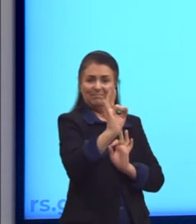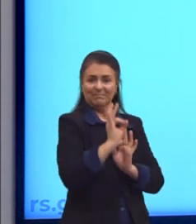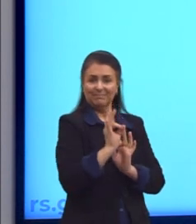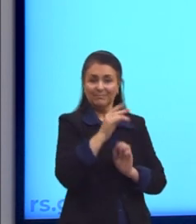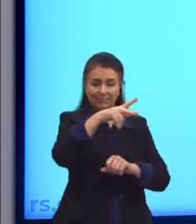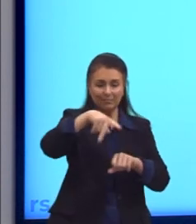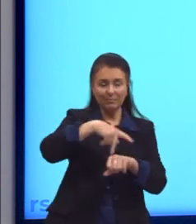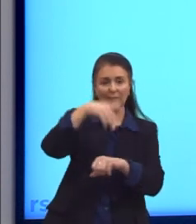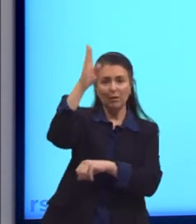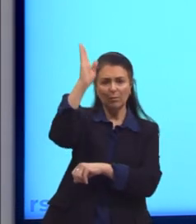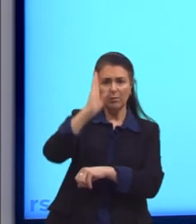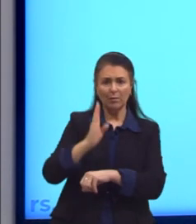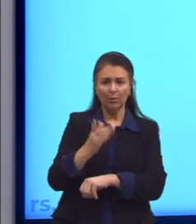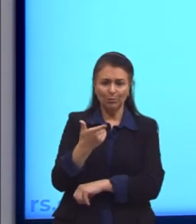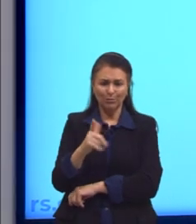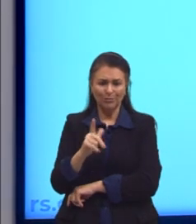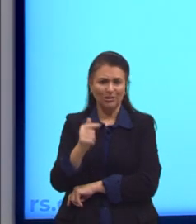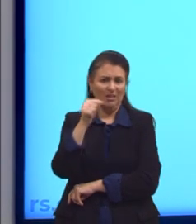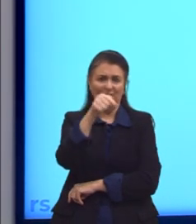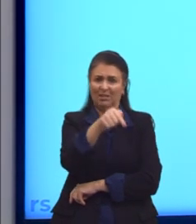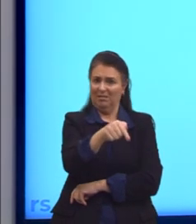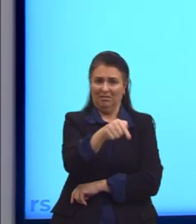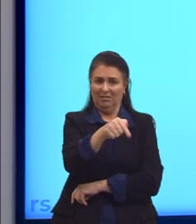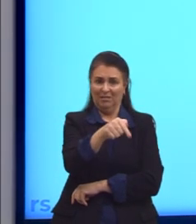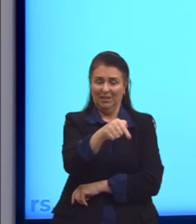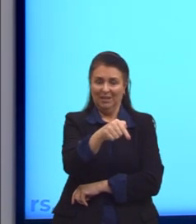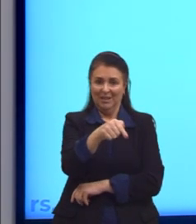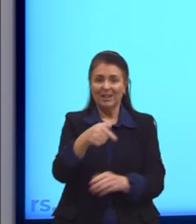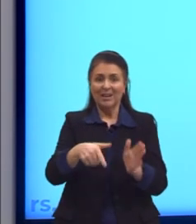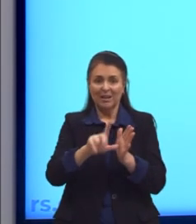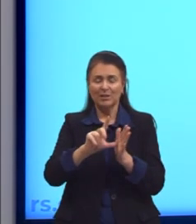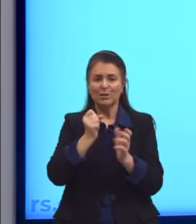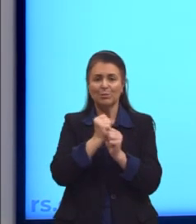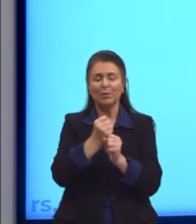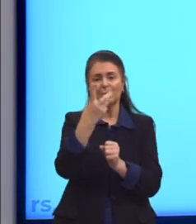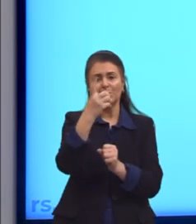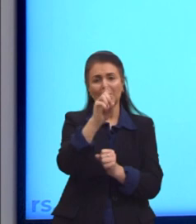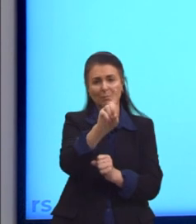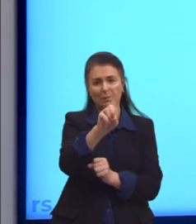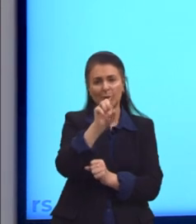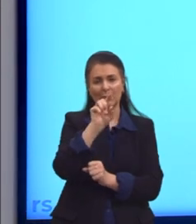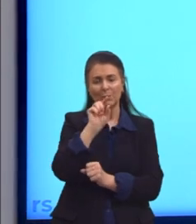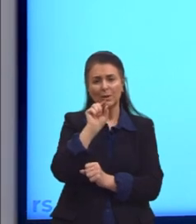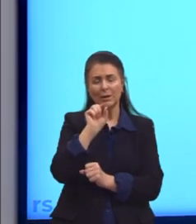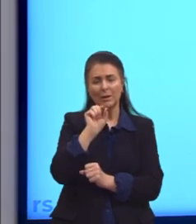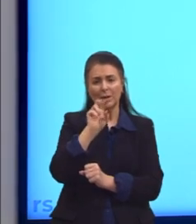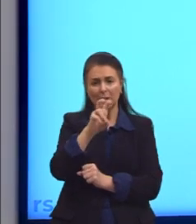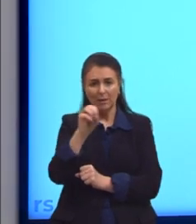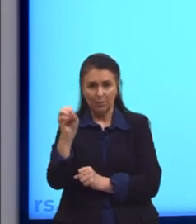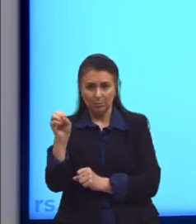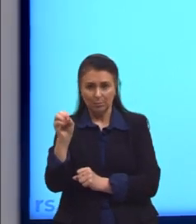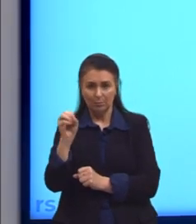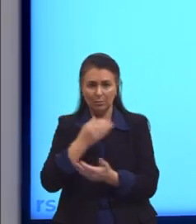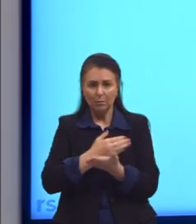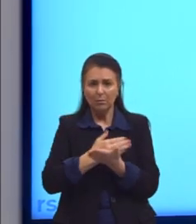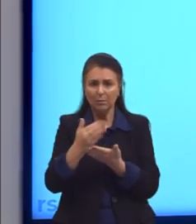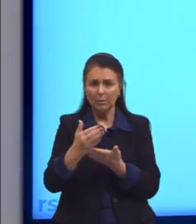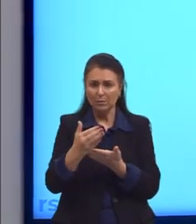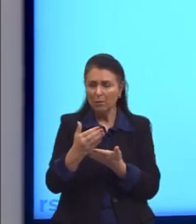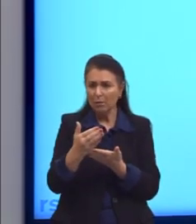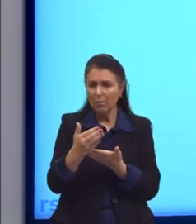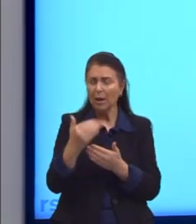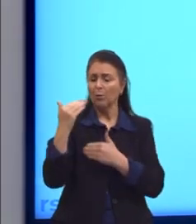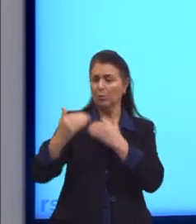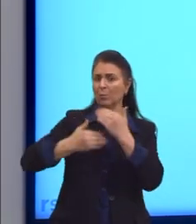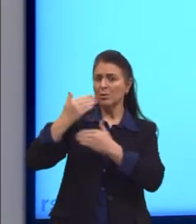Brasil, hoje em dia, não existia antes de 1500. E ele não começa a existir nem em 1500. 1500 é o início do